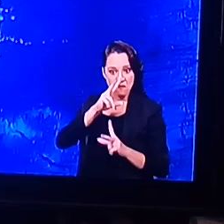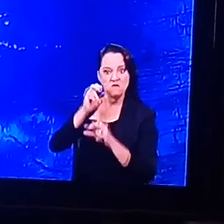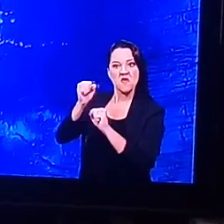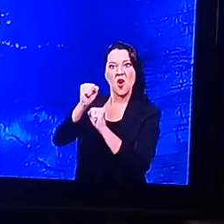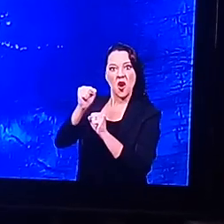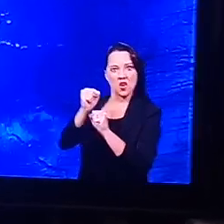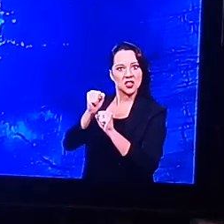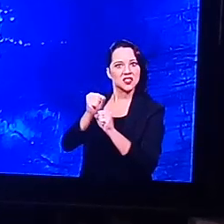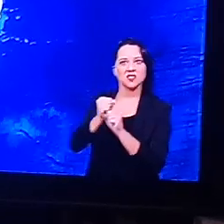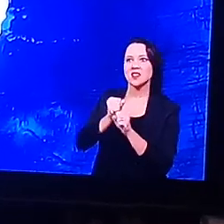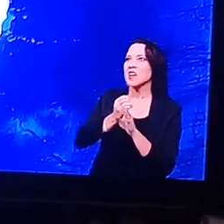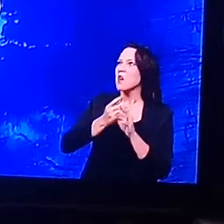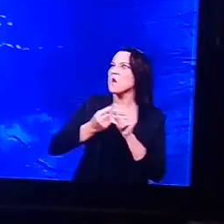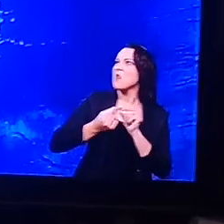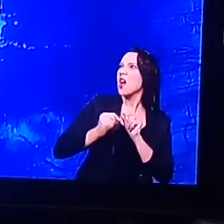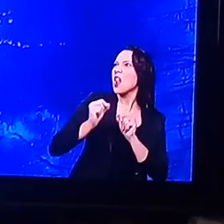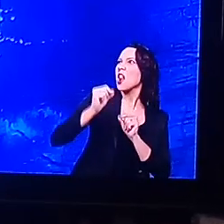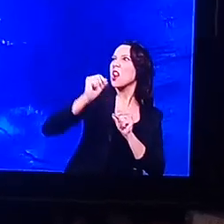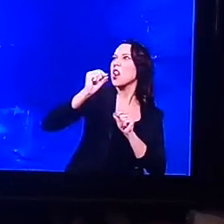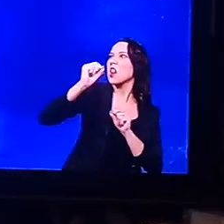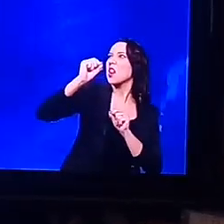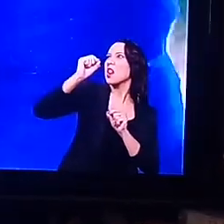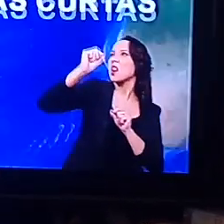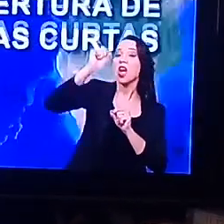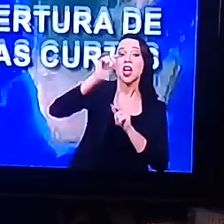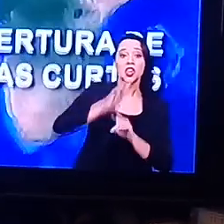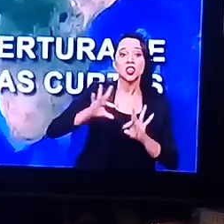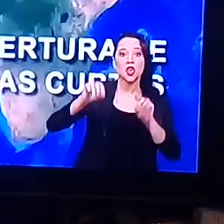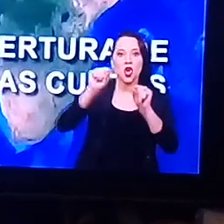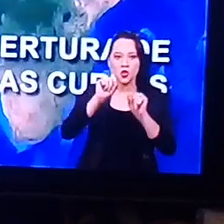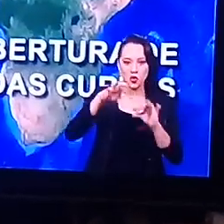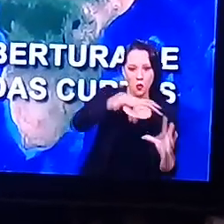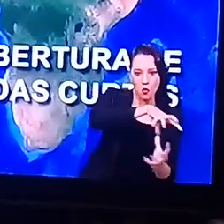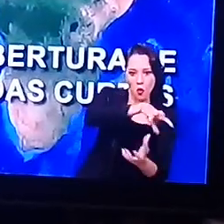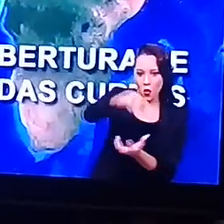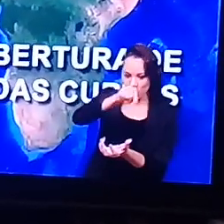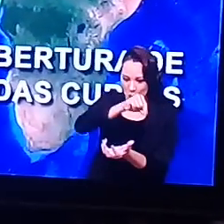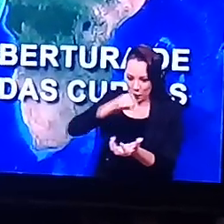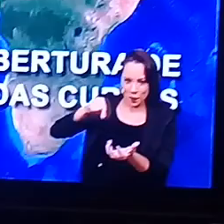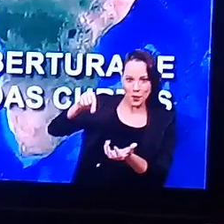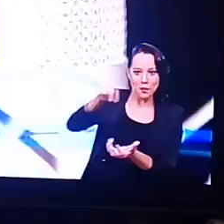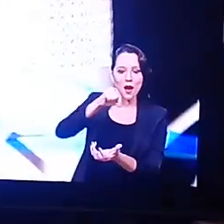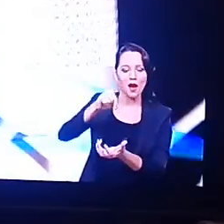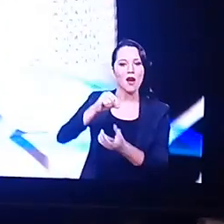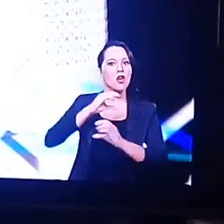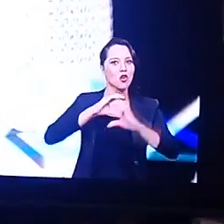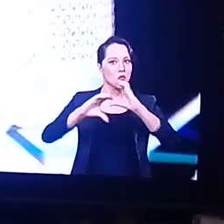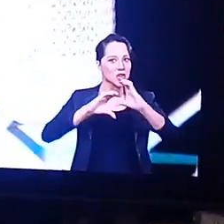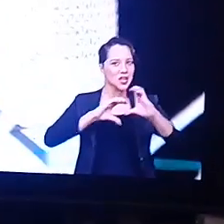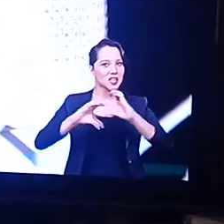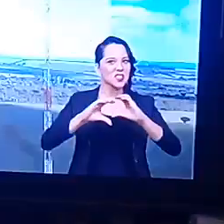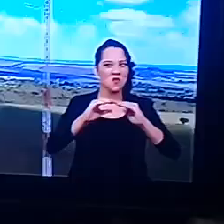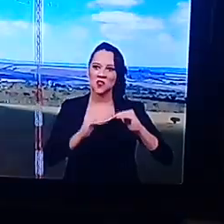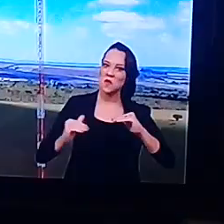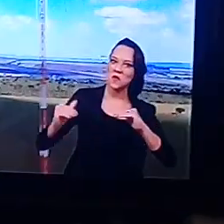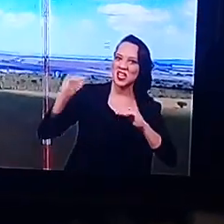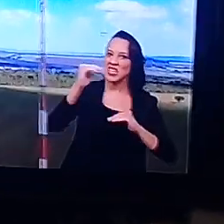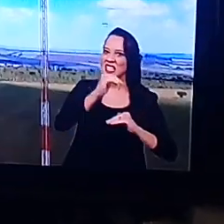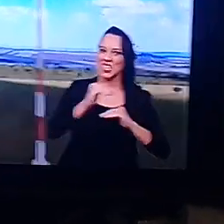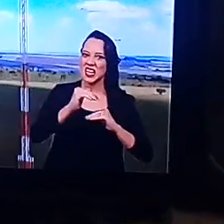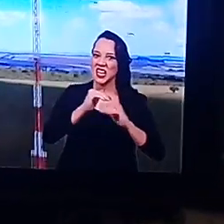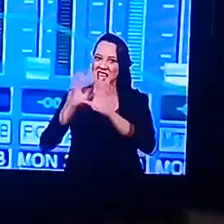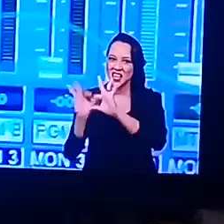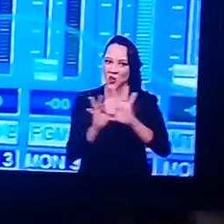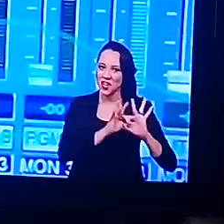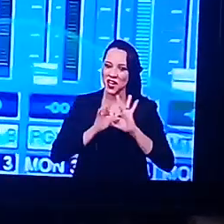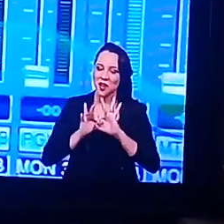Você tem o animal Que é O boi O touro A vaca Você